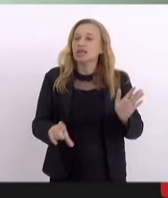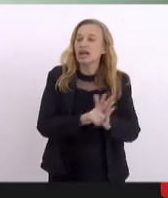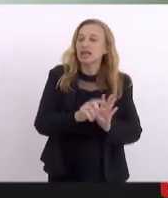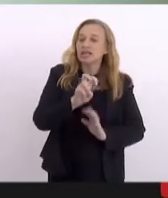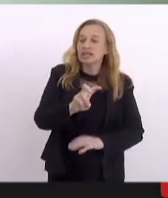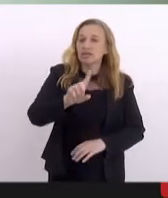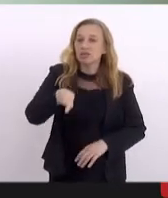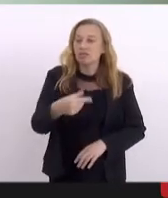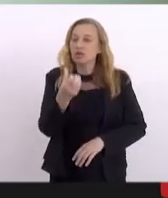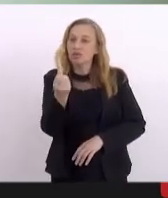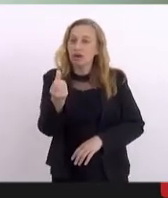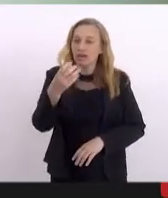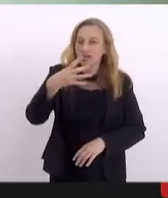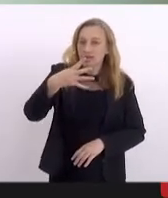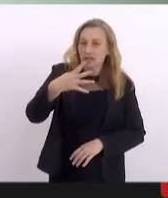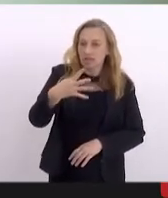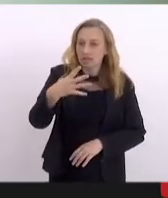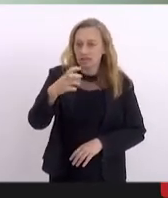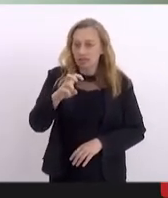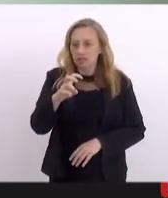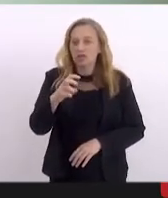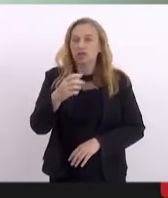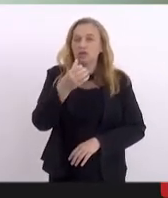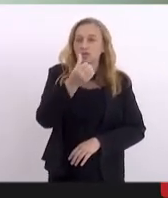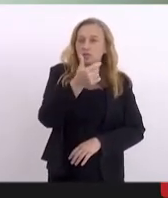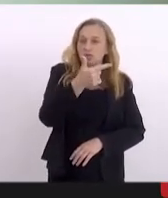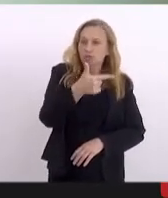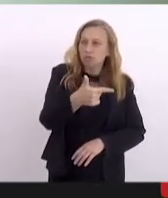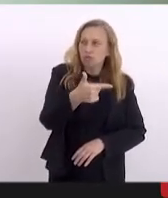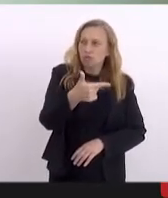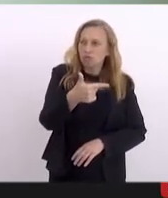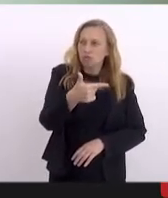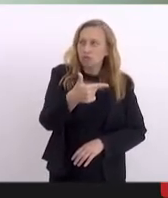5645 de 2010,